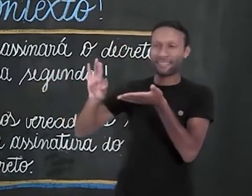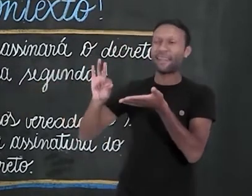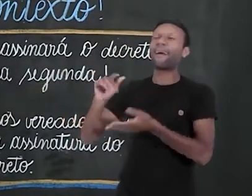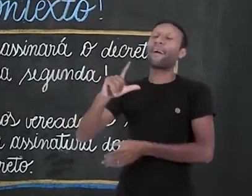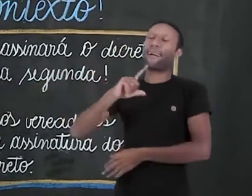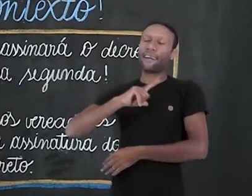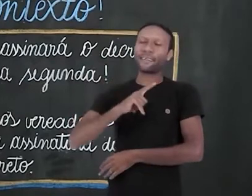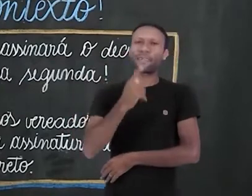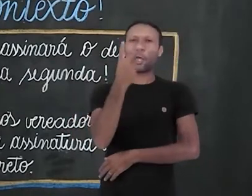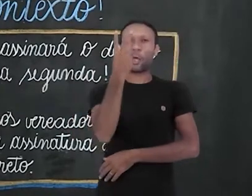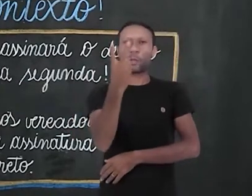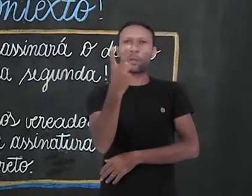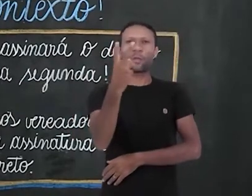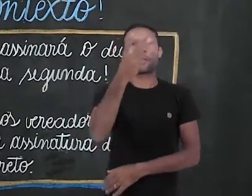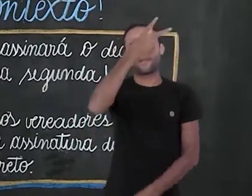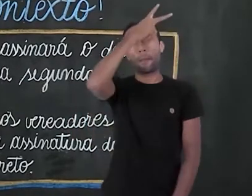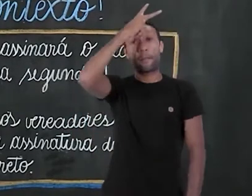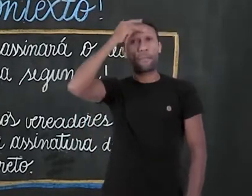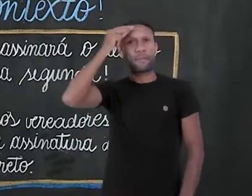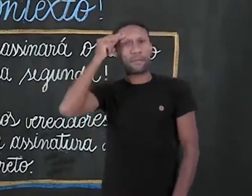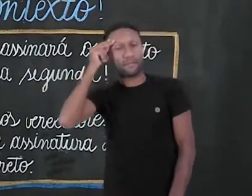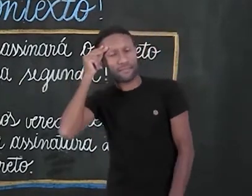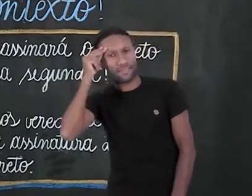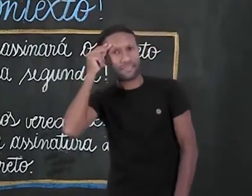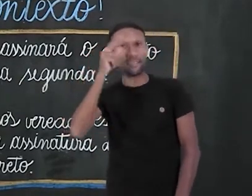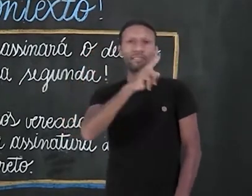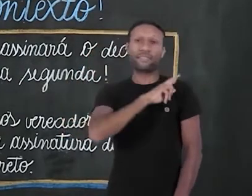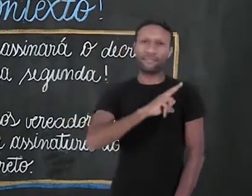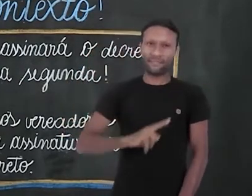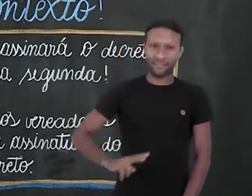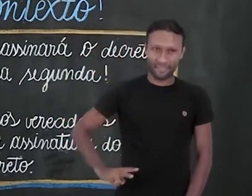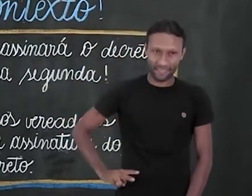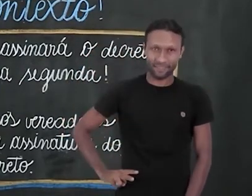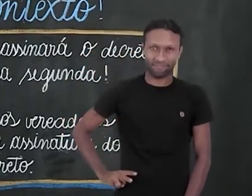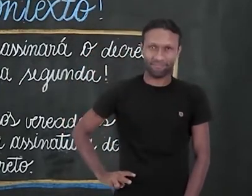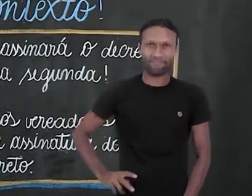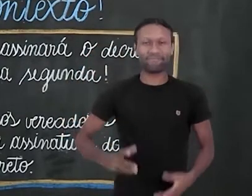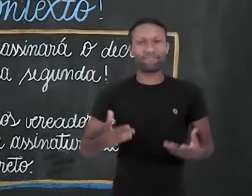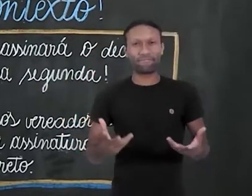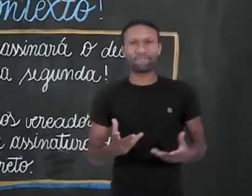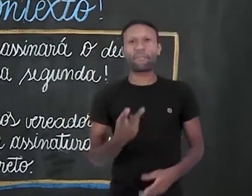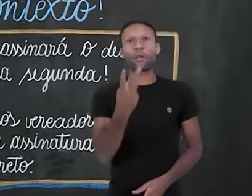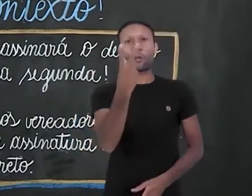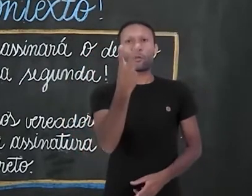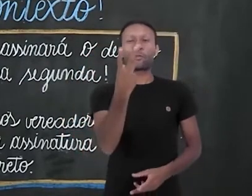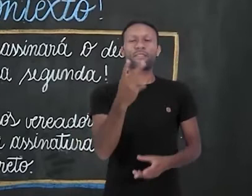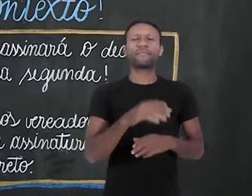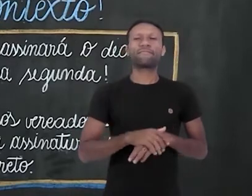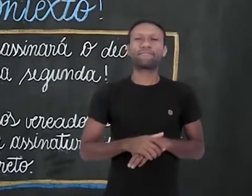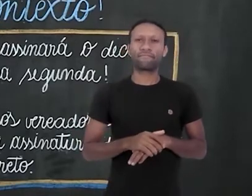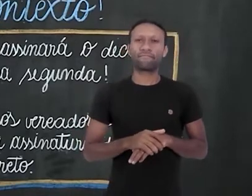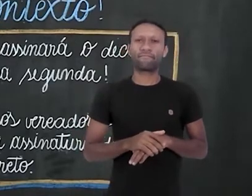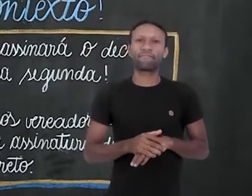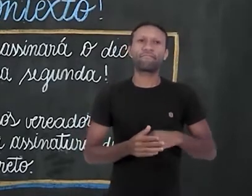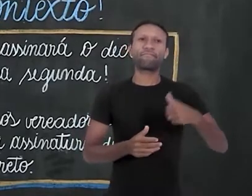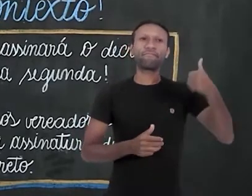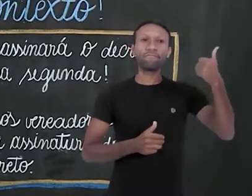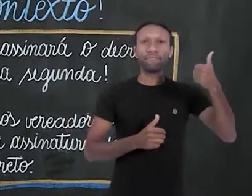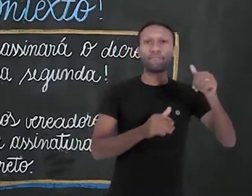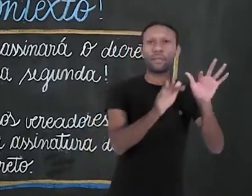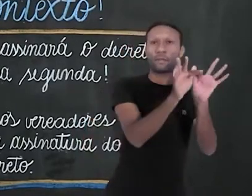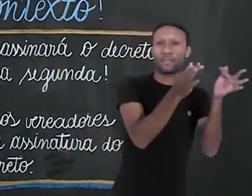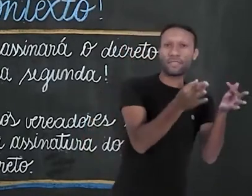compondo esse sujeito. Nesse caso, eu chamo de um sujeito composto. Dois núcleos composto. Um núcleo simples.